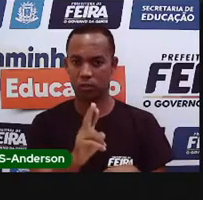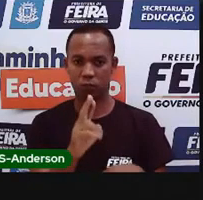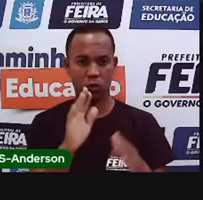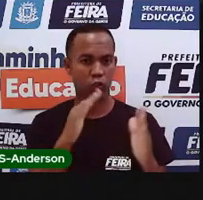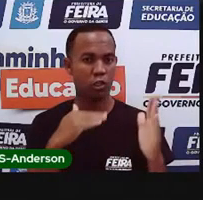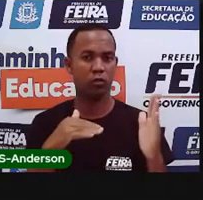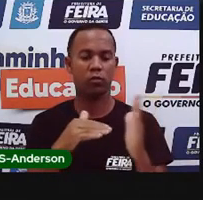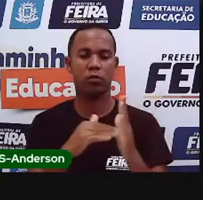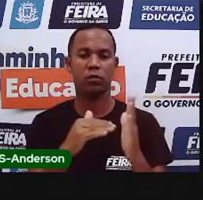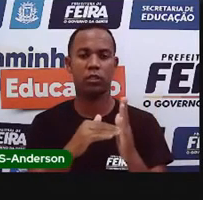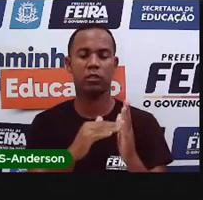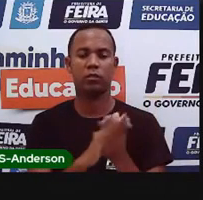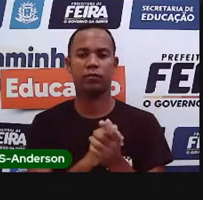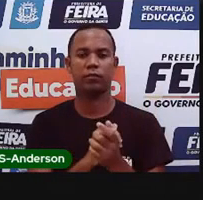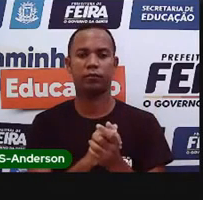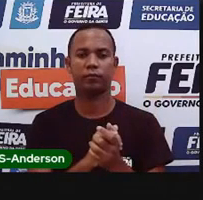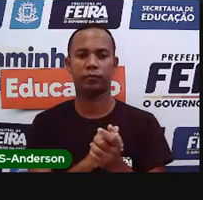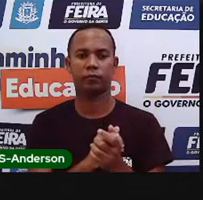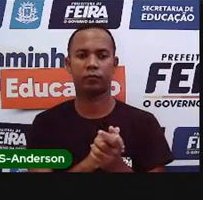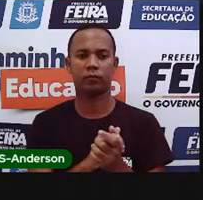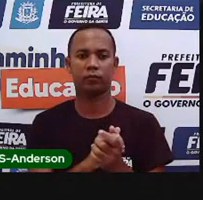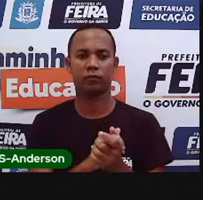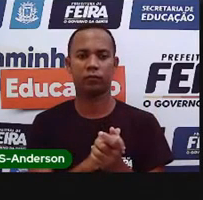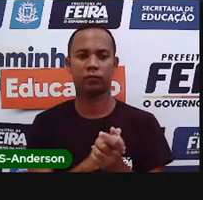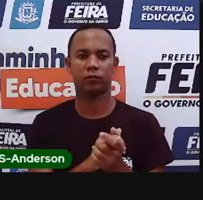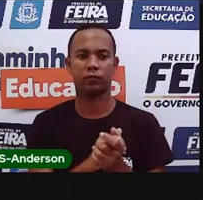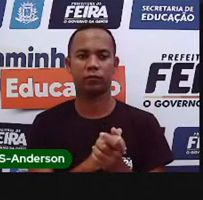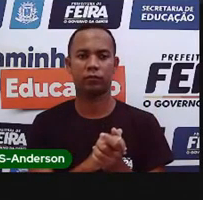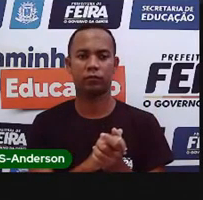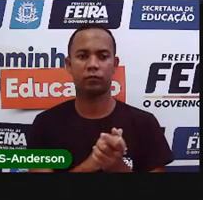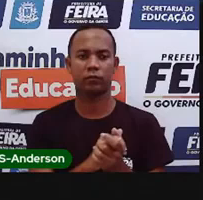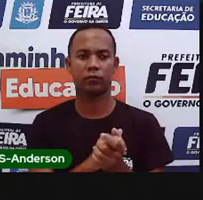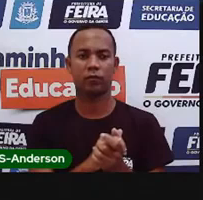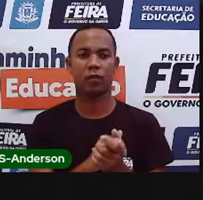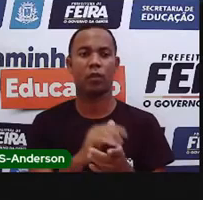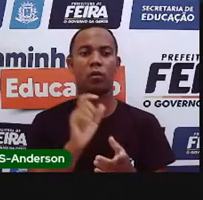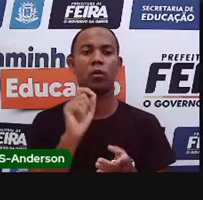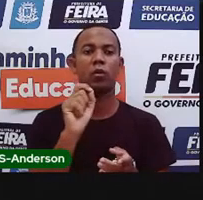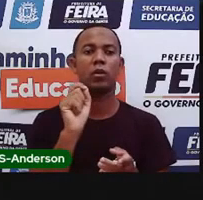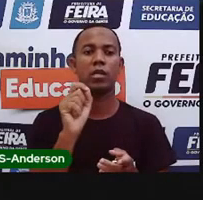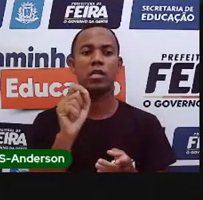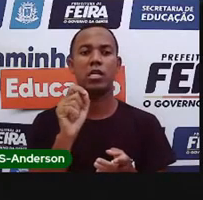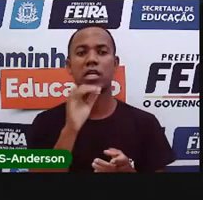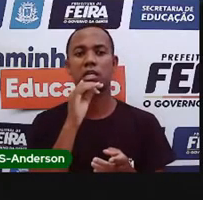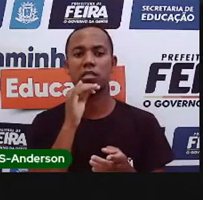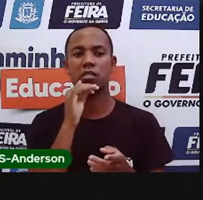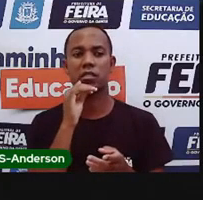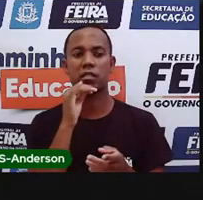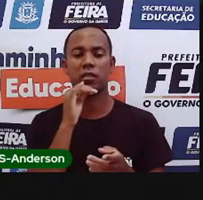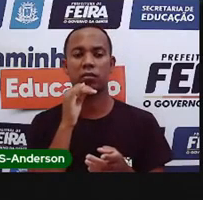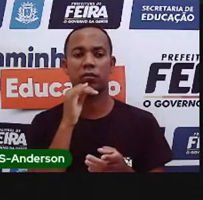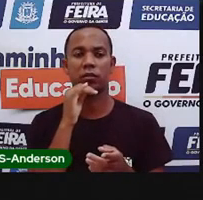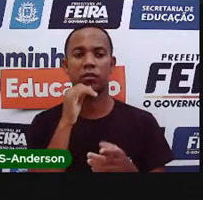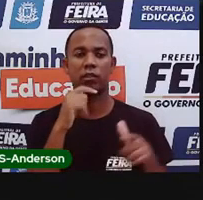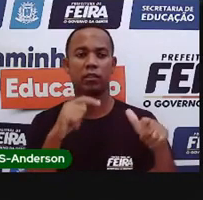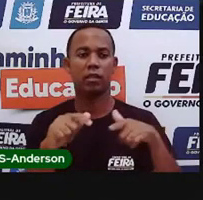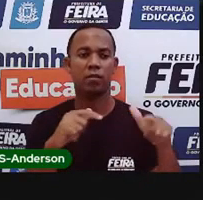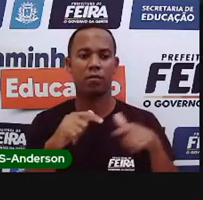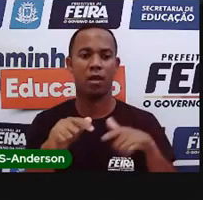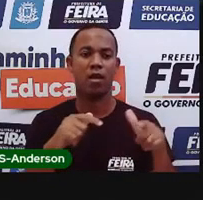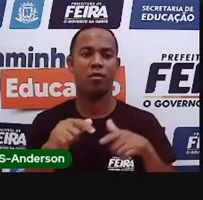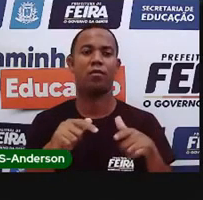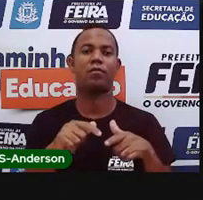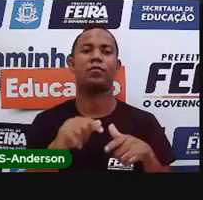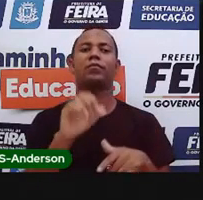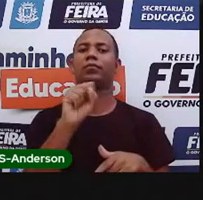lindas e maravilhosas, certo? Bom, o que é o serviço de coleta de lixo? Você sabe? Você sabe, Anderson?